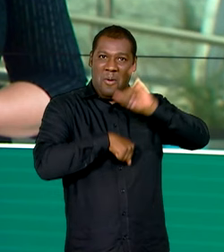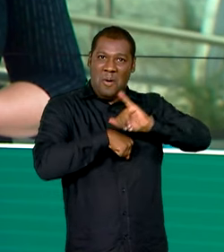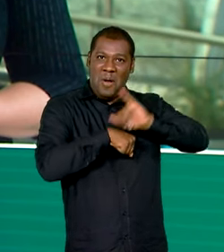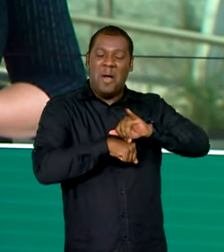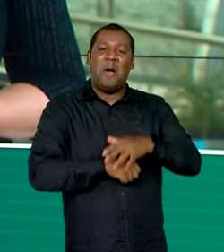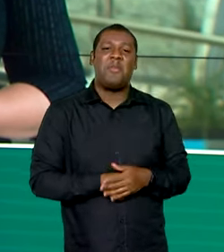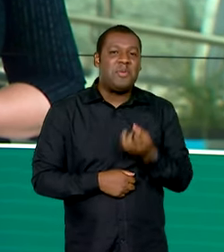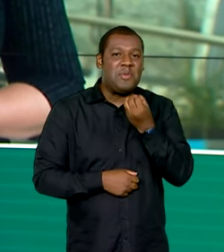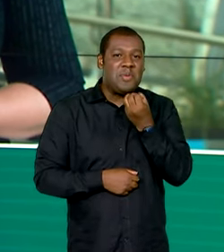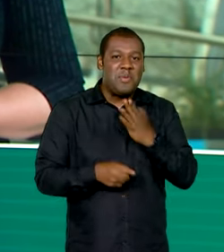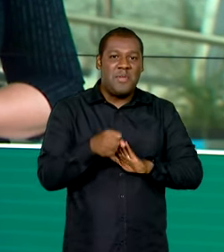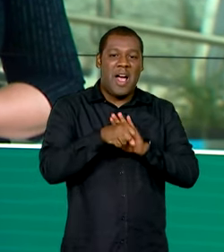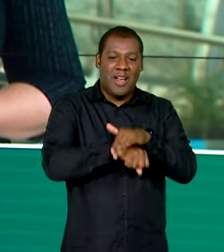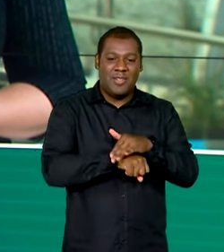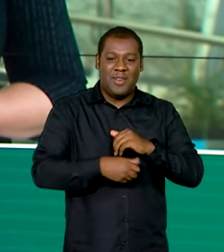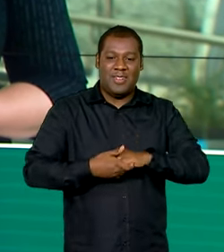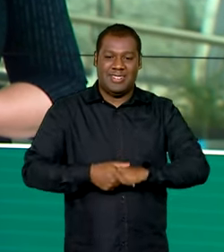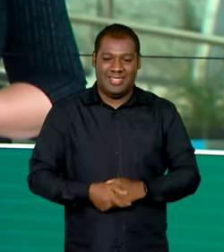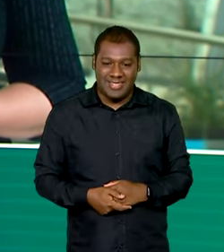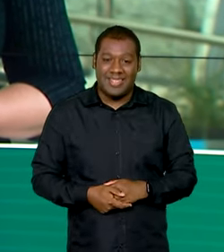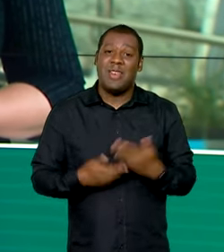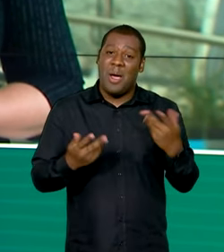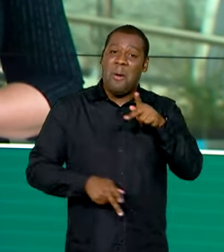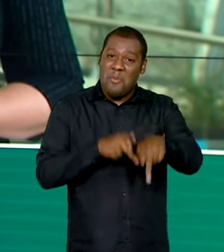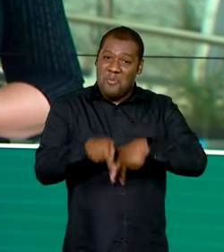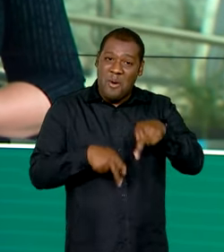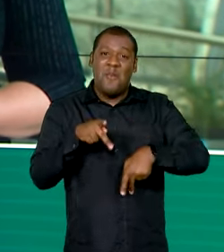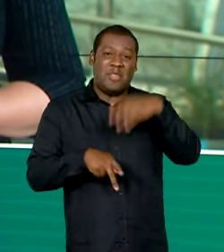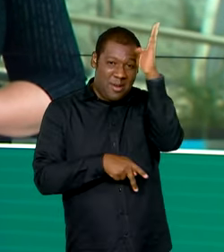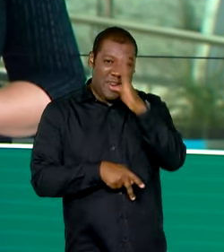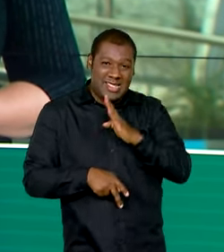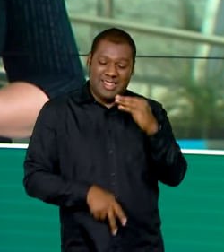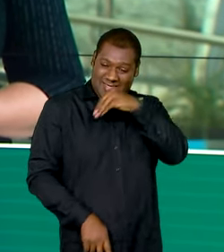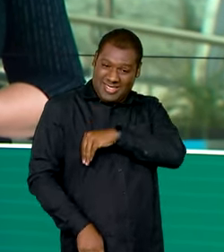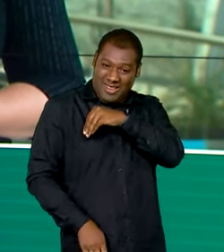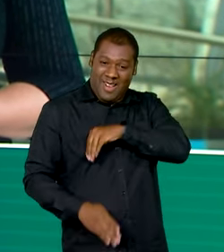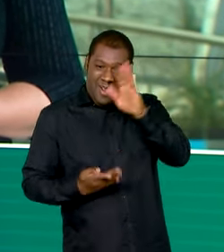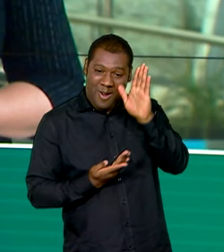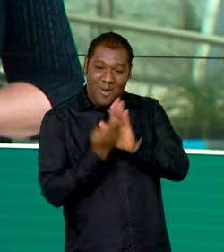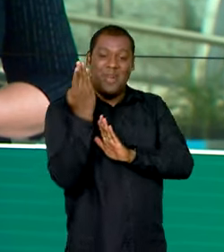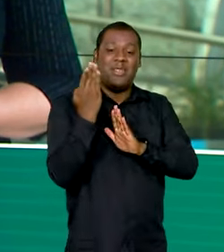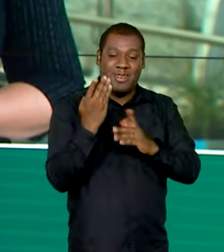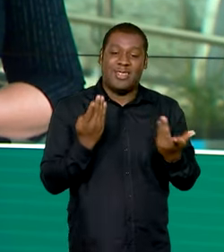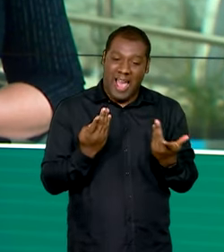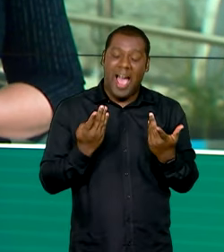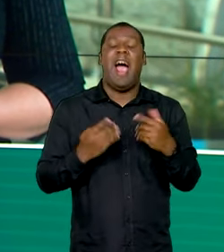boa noite pra você. Um pouquinho mais de dinheiro no bolso do brasileiro. Isso movimenta a economia?